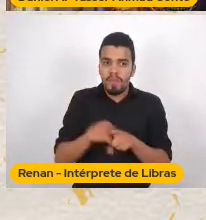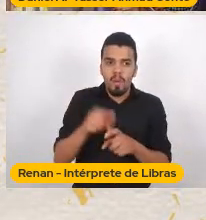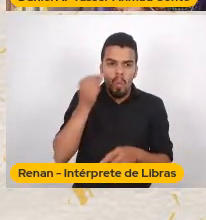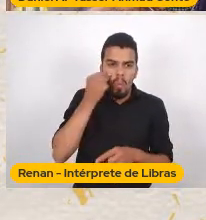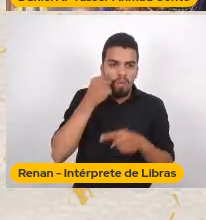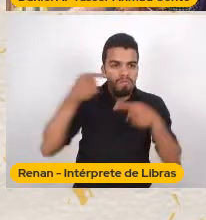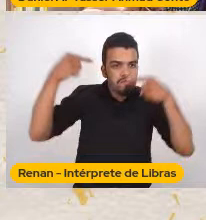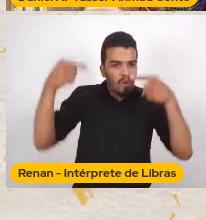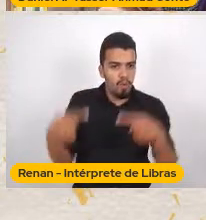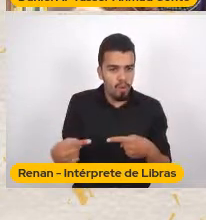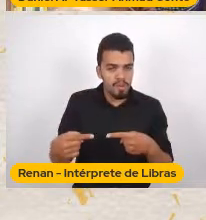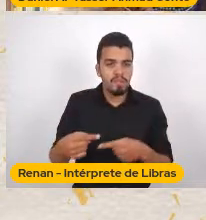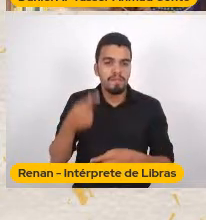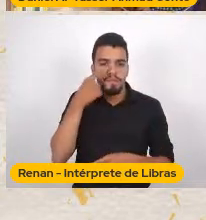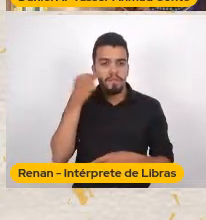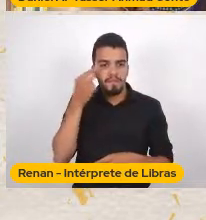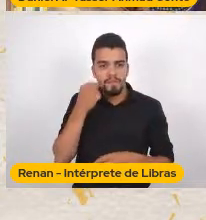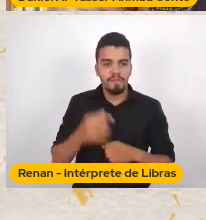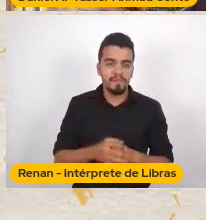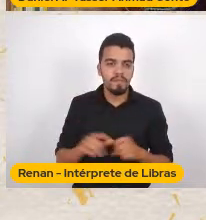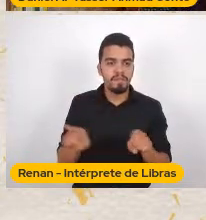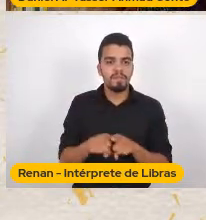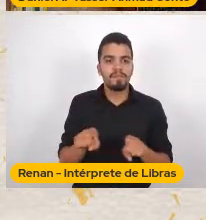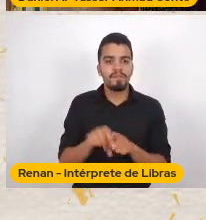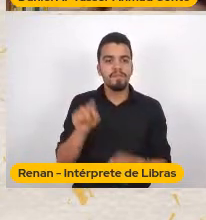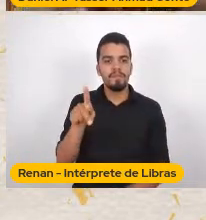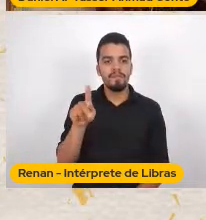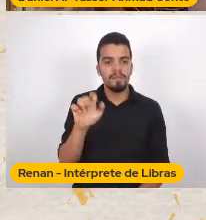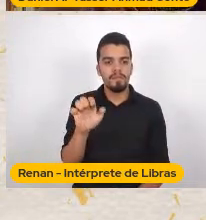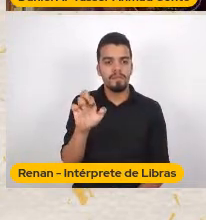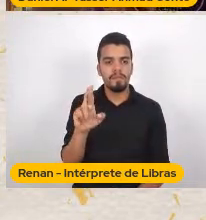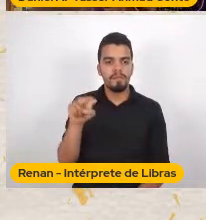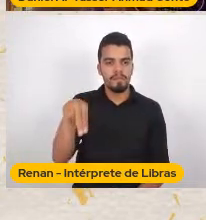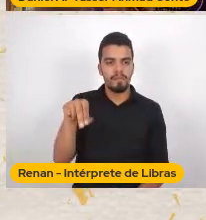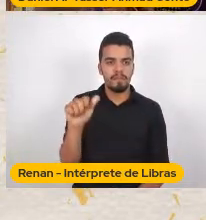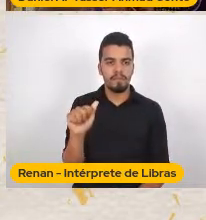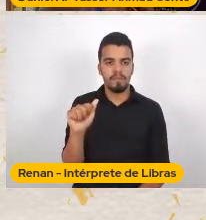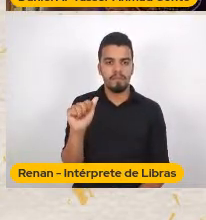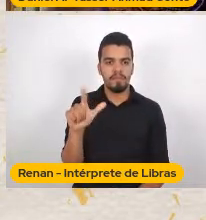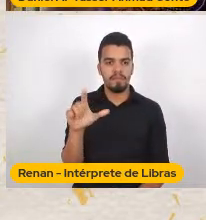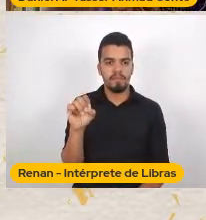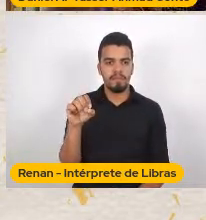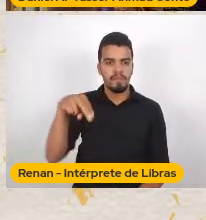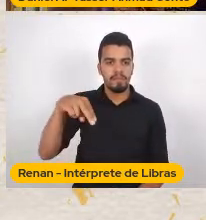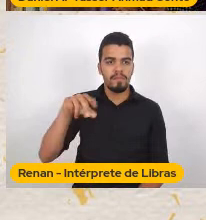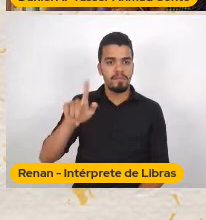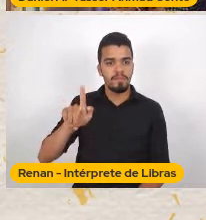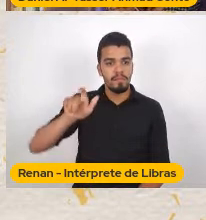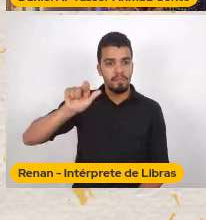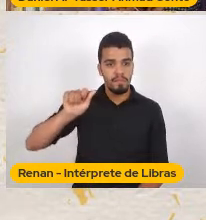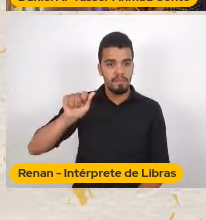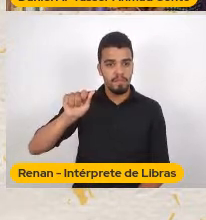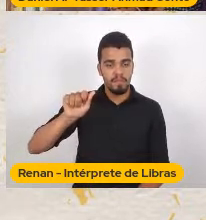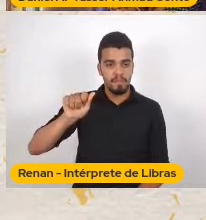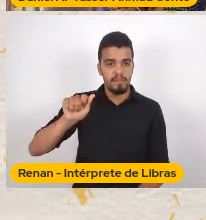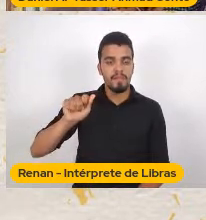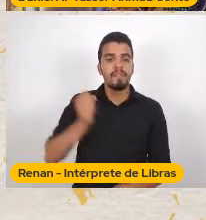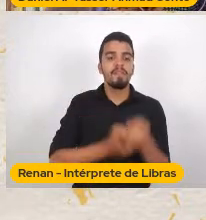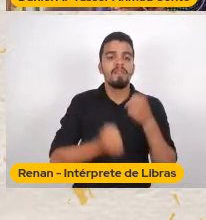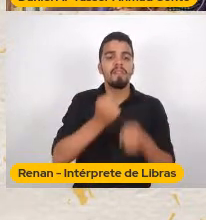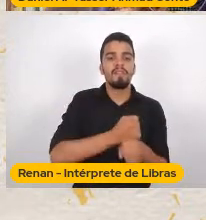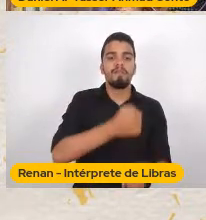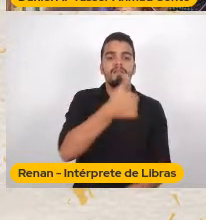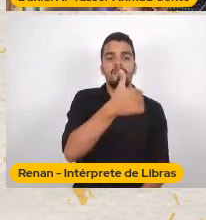longa O perna longa Que teve Uma carreira Mais dura Mais leve Breve No Brasil De 63 a